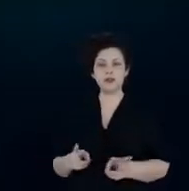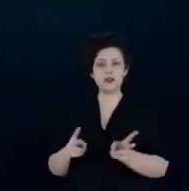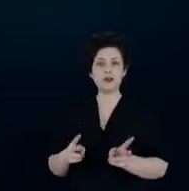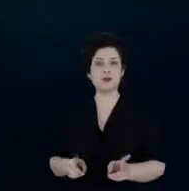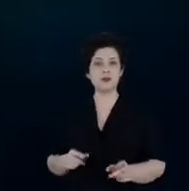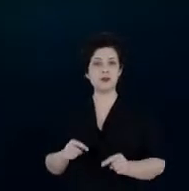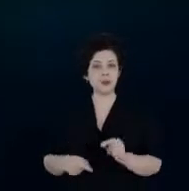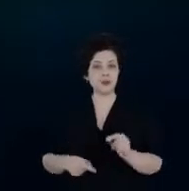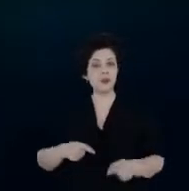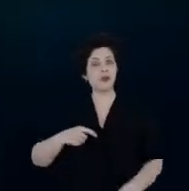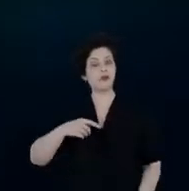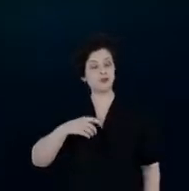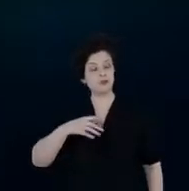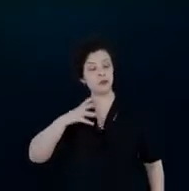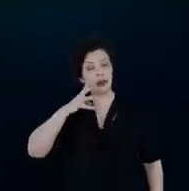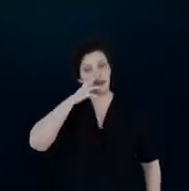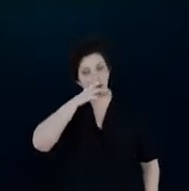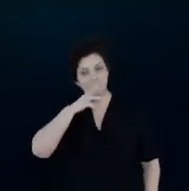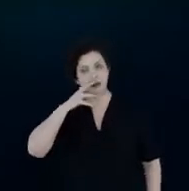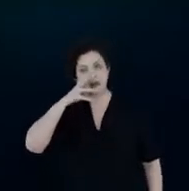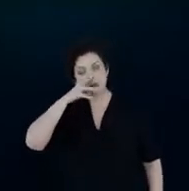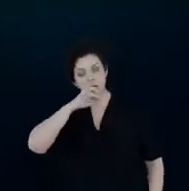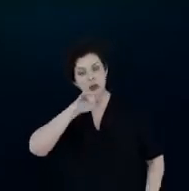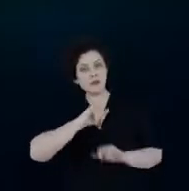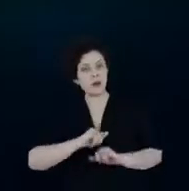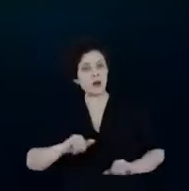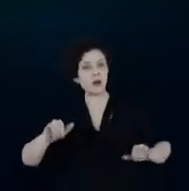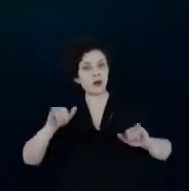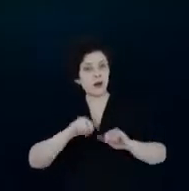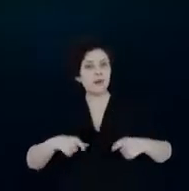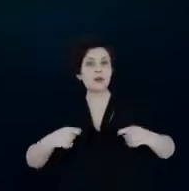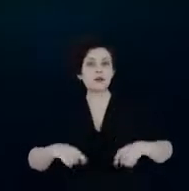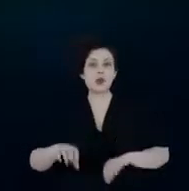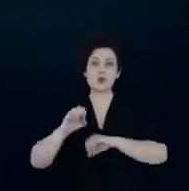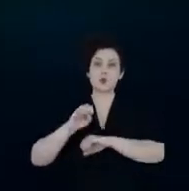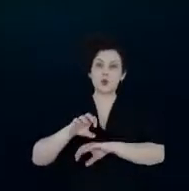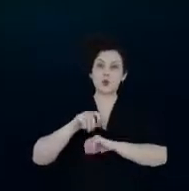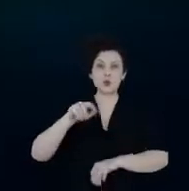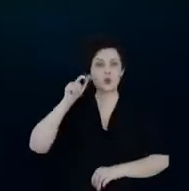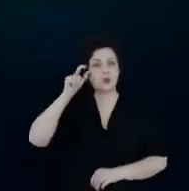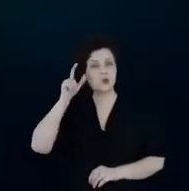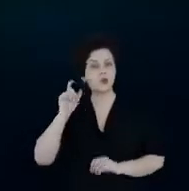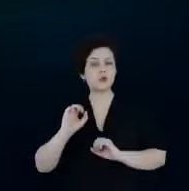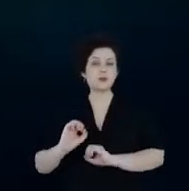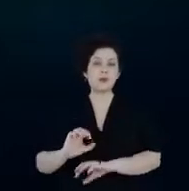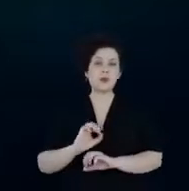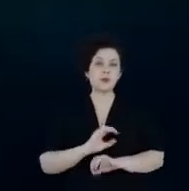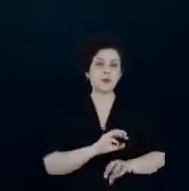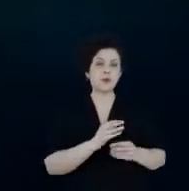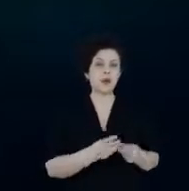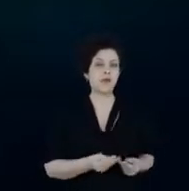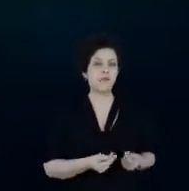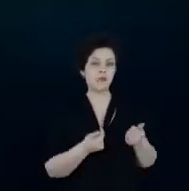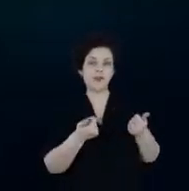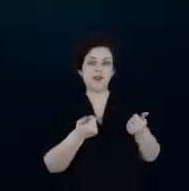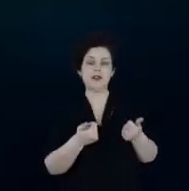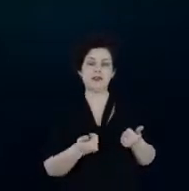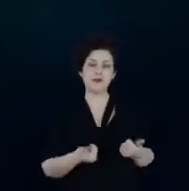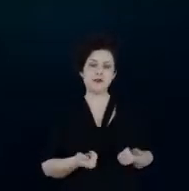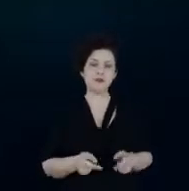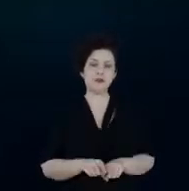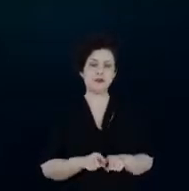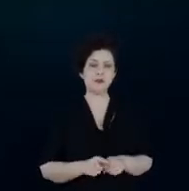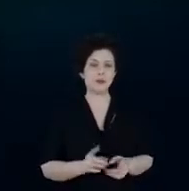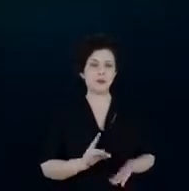bate nisso a gente tem que ter um reforço da educação e da cultura da eficiência energética e por exemplo